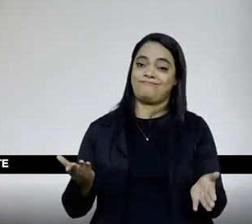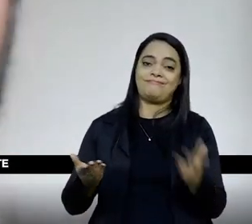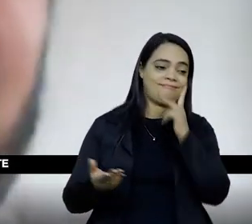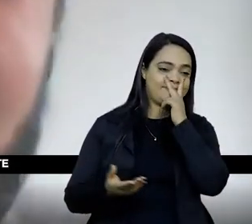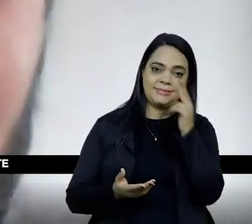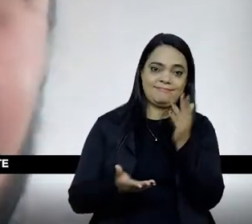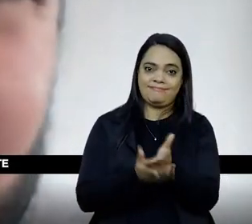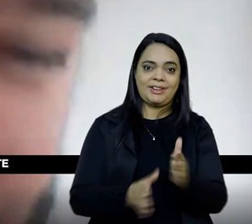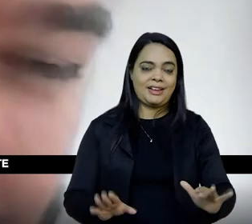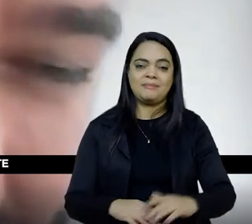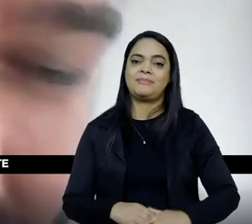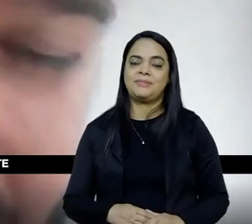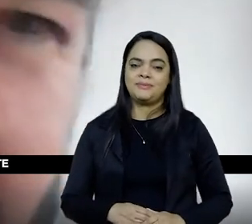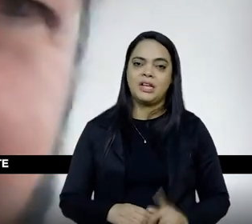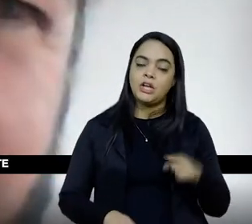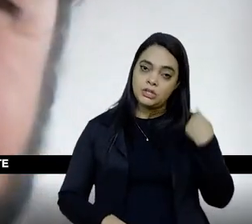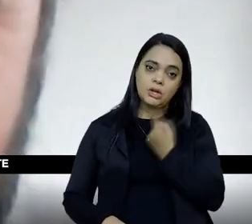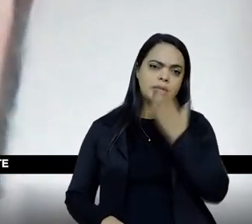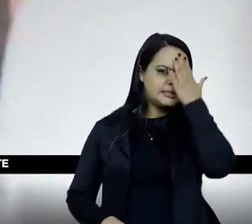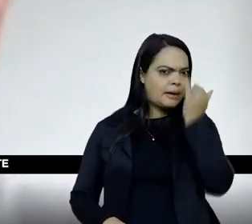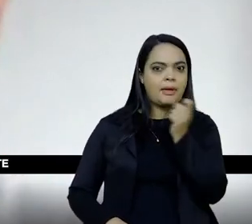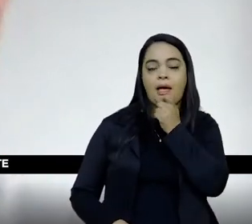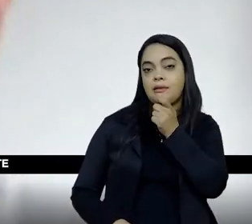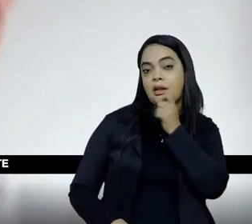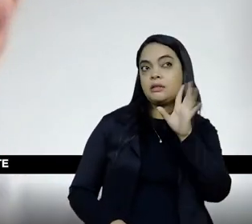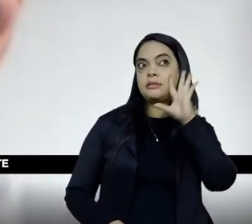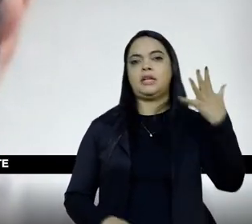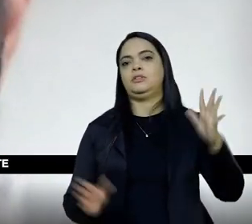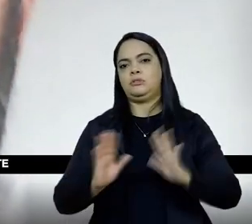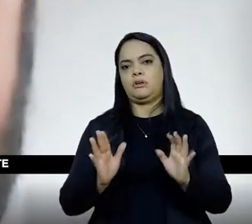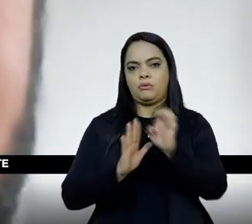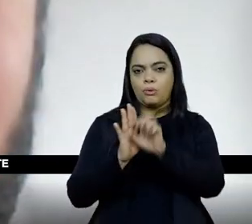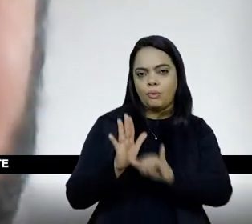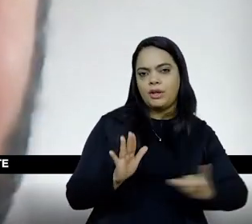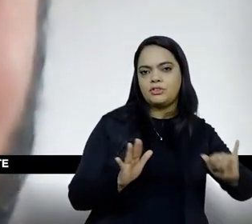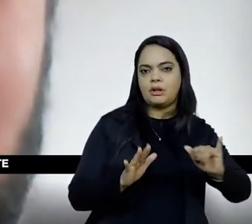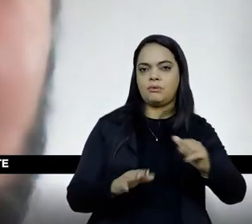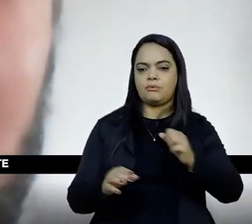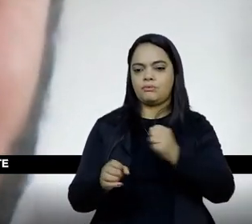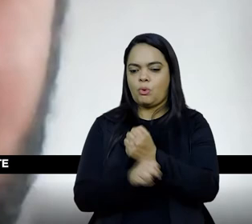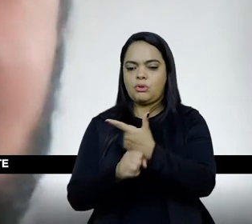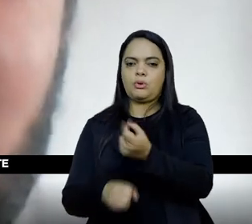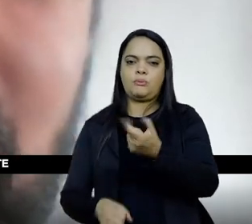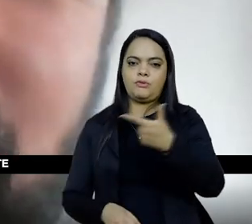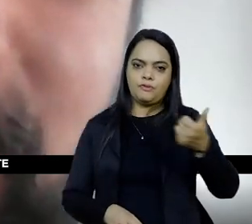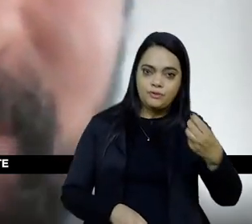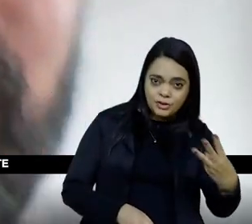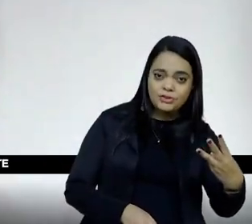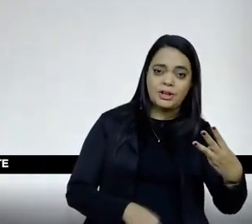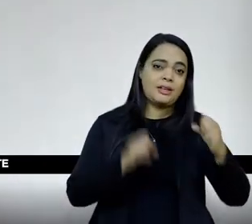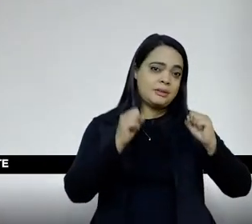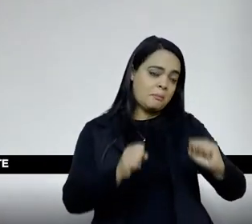esse jogo está sendo jogado também, né, o edital de 2023 pode ser derrotado pelo edital de